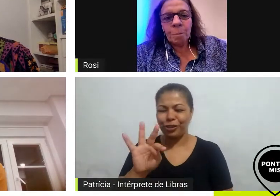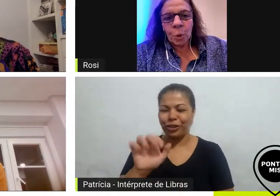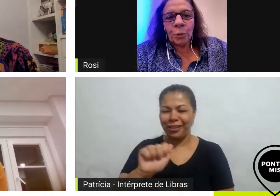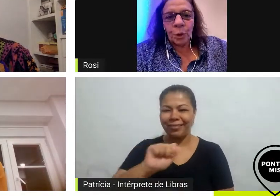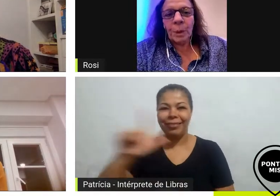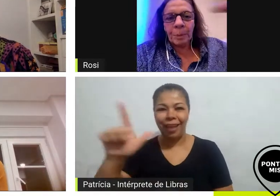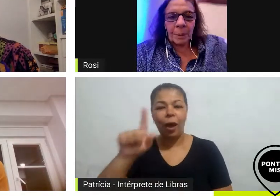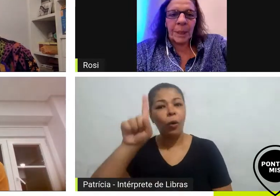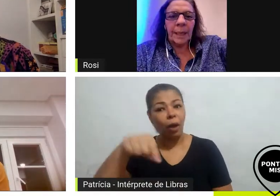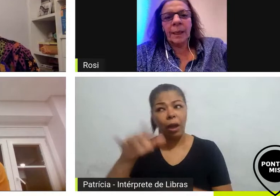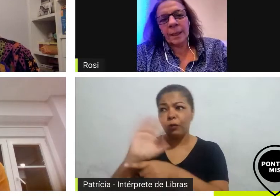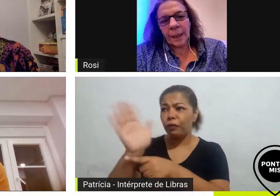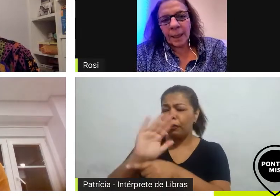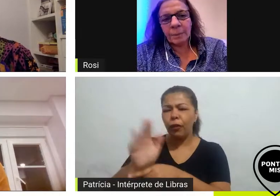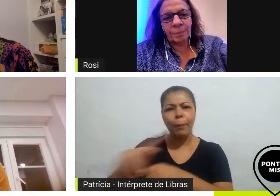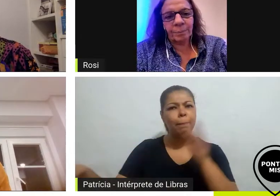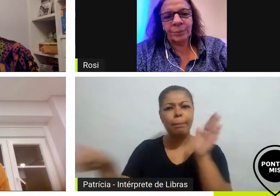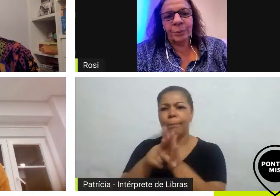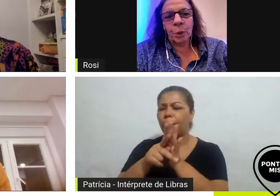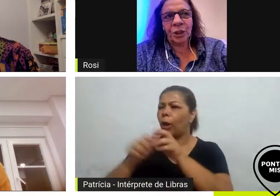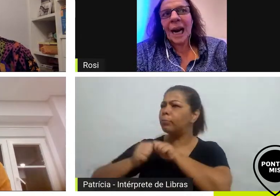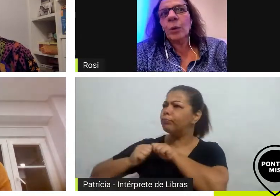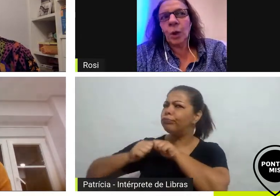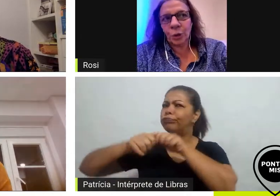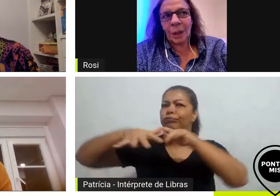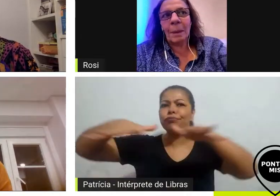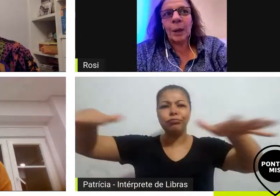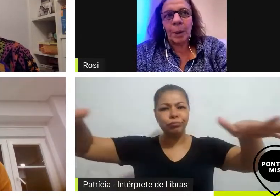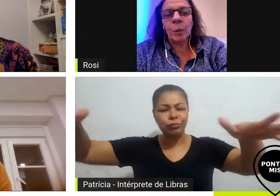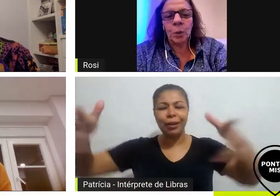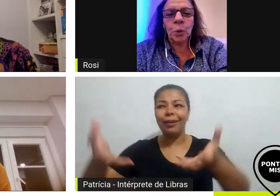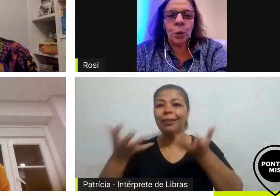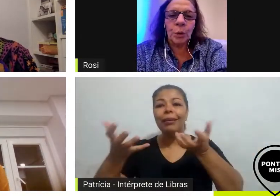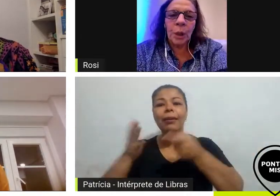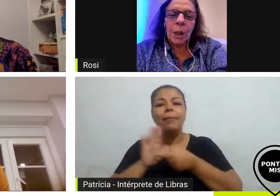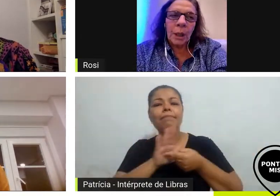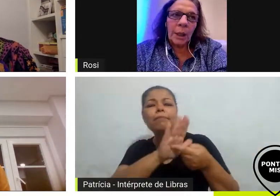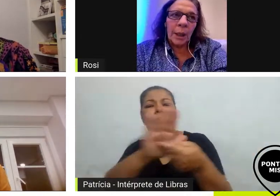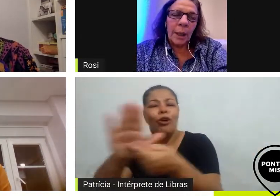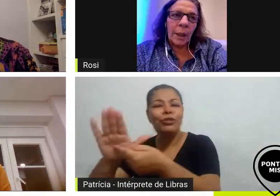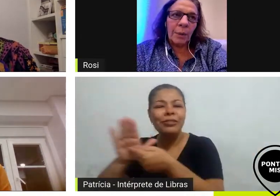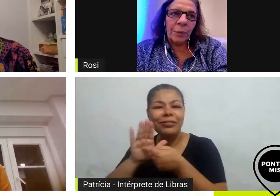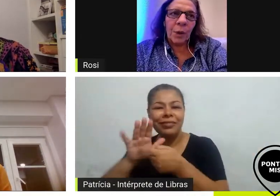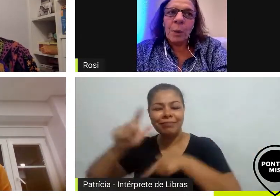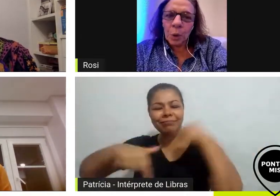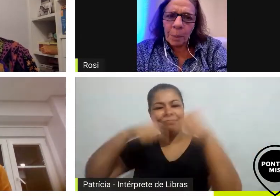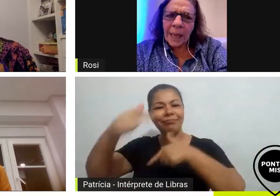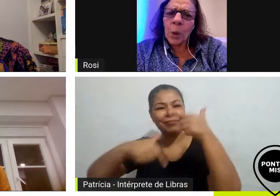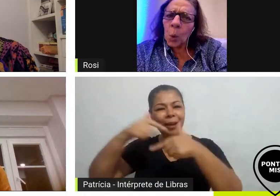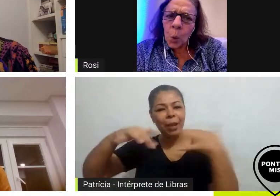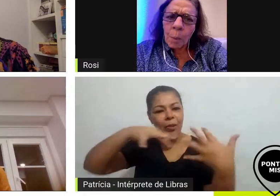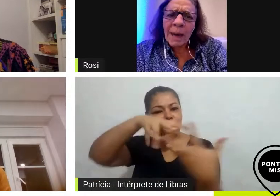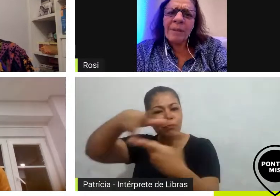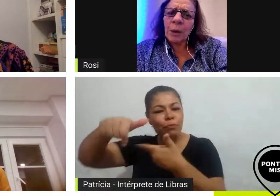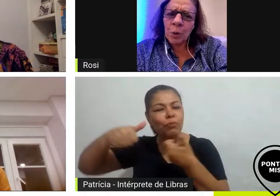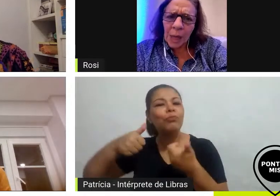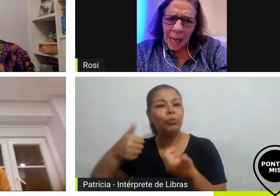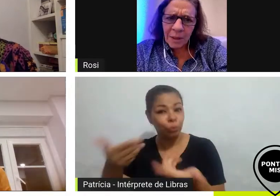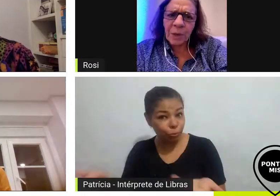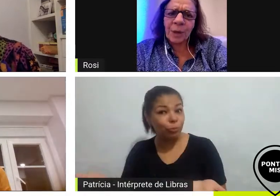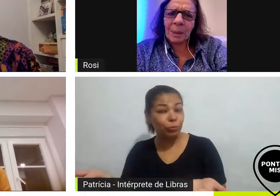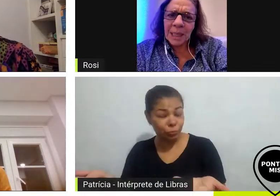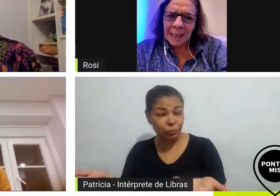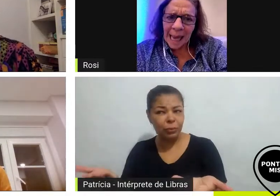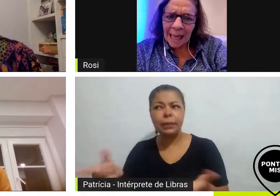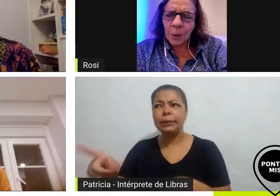um filme que ele queria mostrar o nosso trabalho para o mundo todo e foi muito bem em Cuba em vários